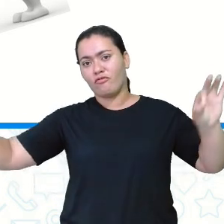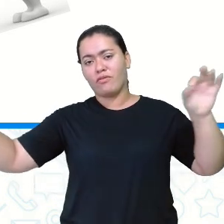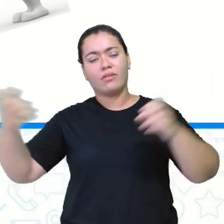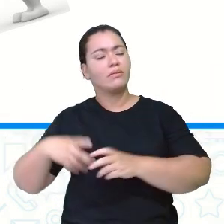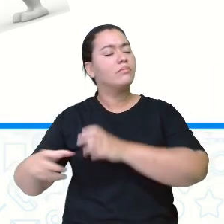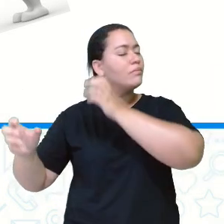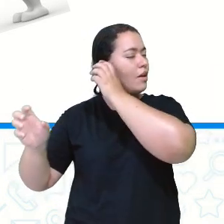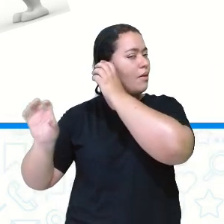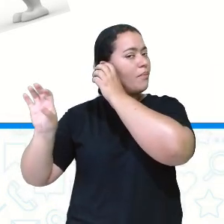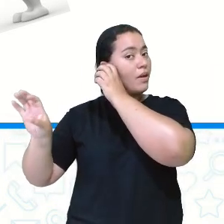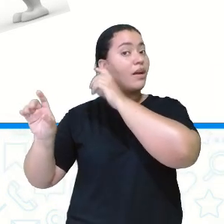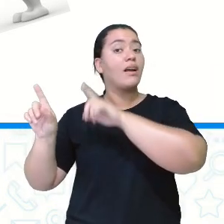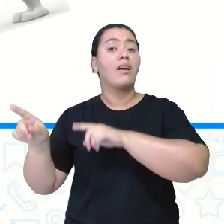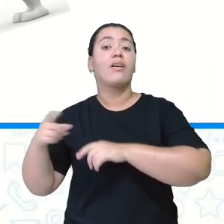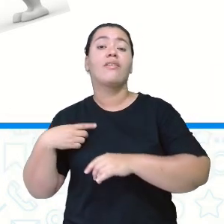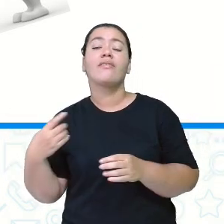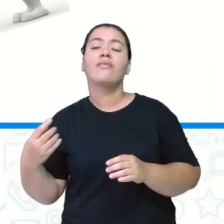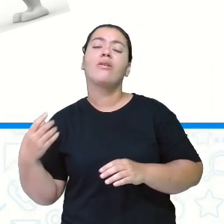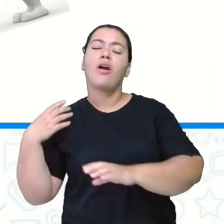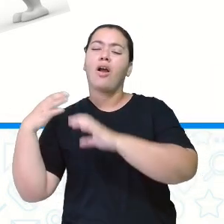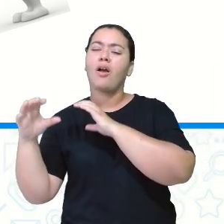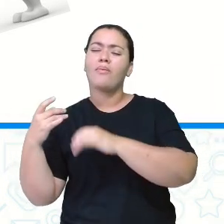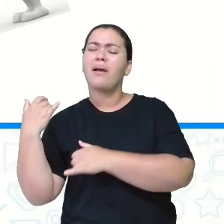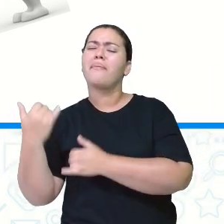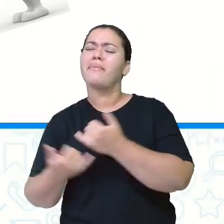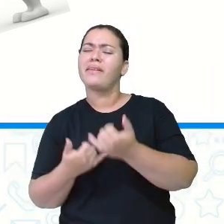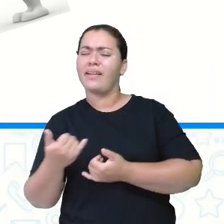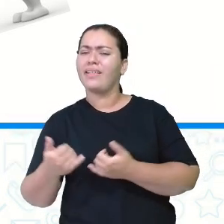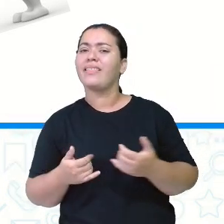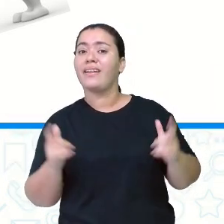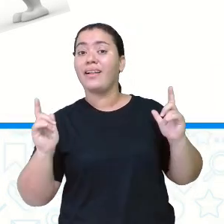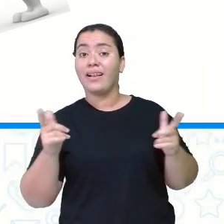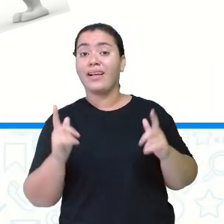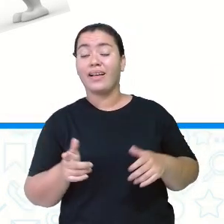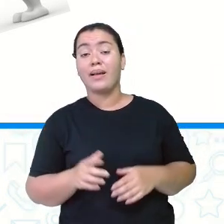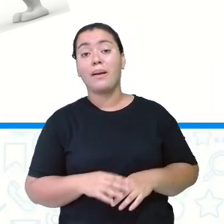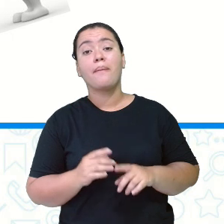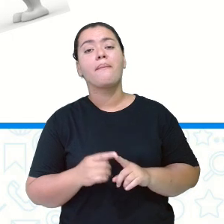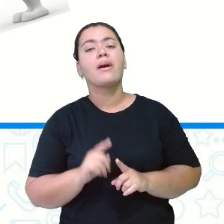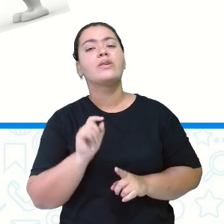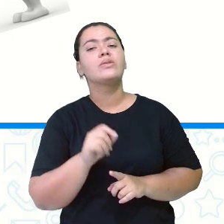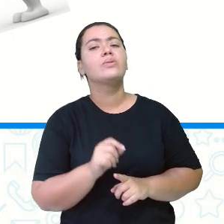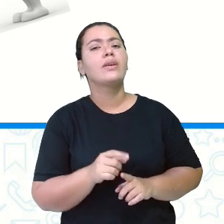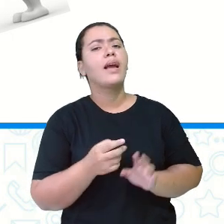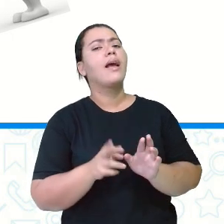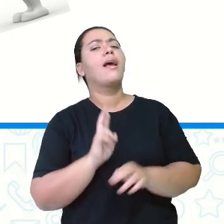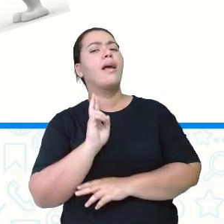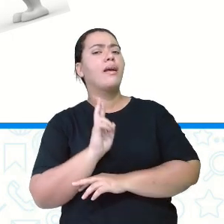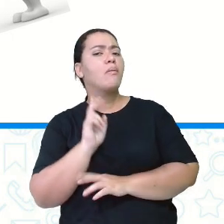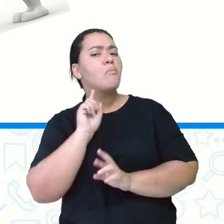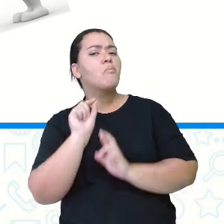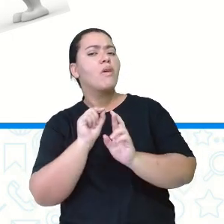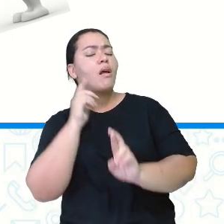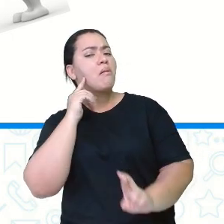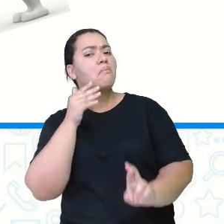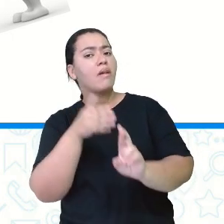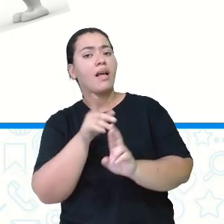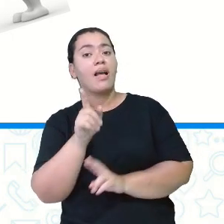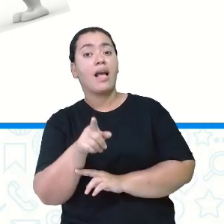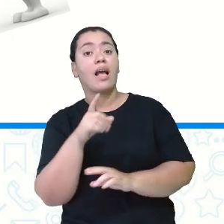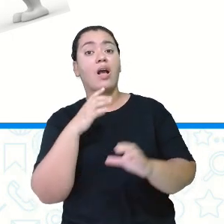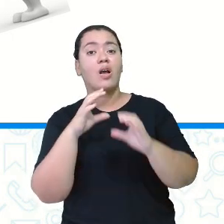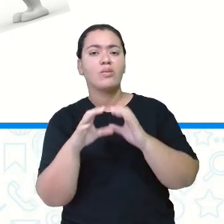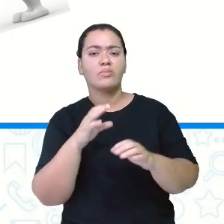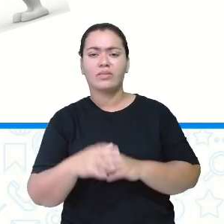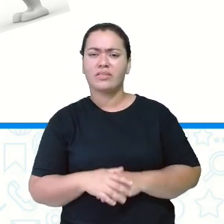esse fio e fazia a comunicação. Então, era uma brincadeira divertida, engraçada, mas que representa bastante a comunicação. Você